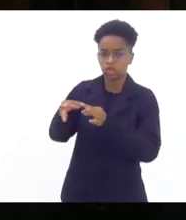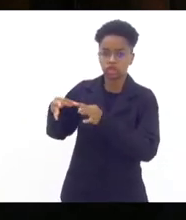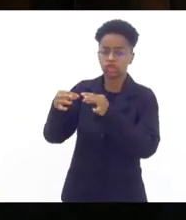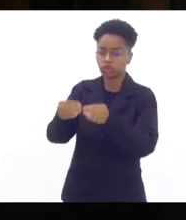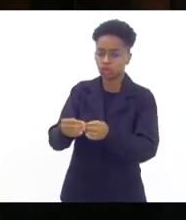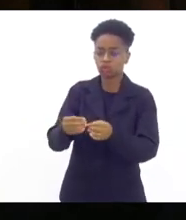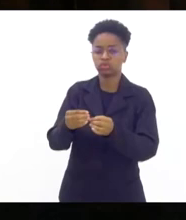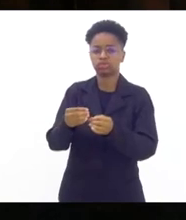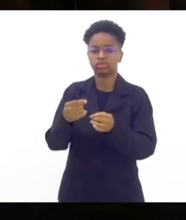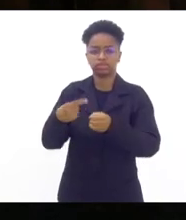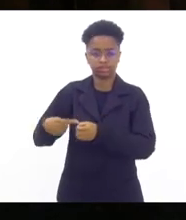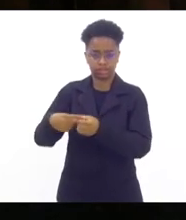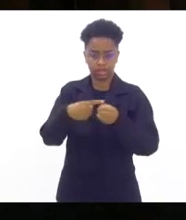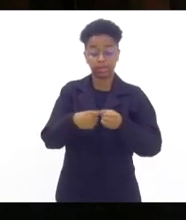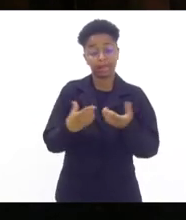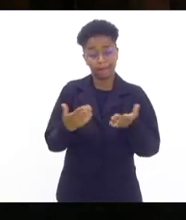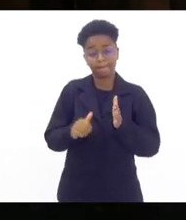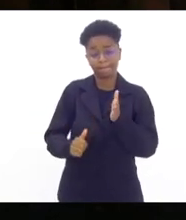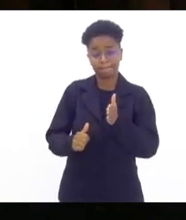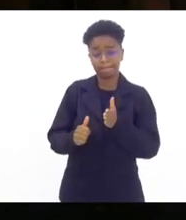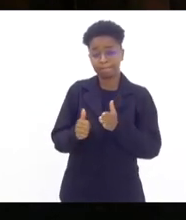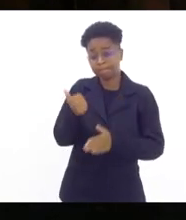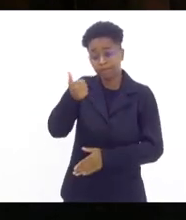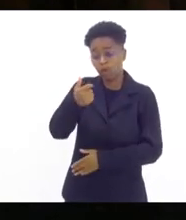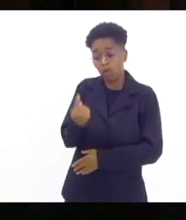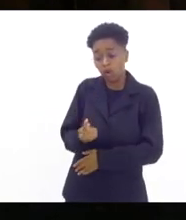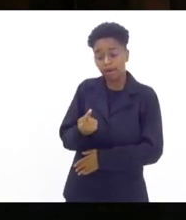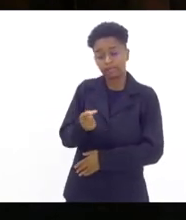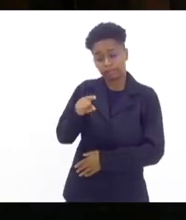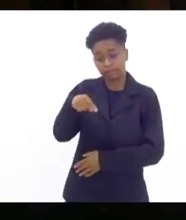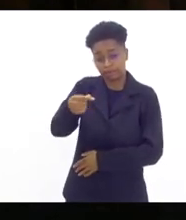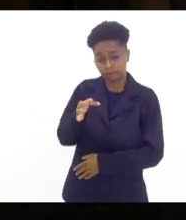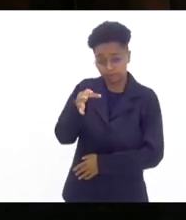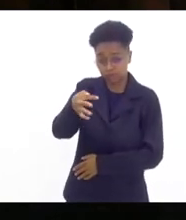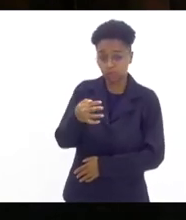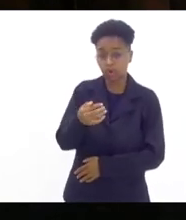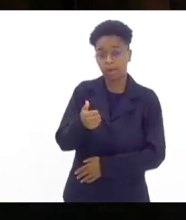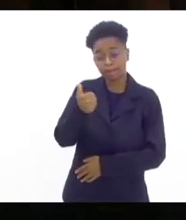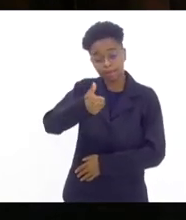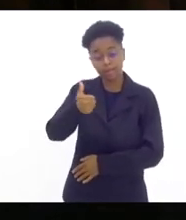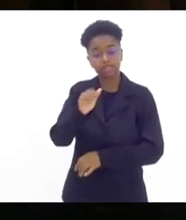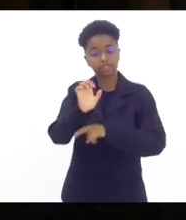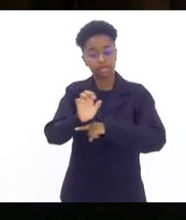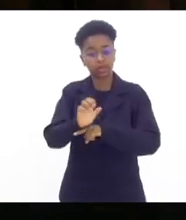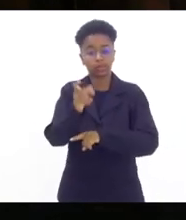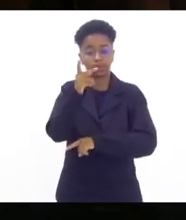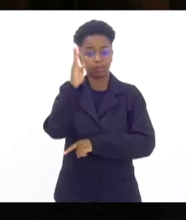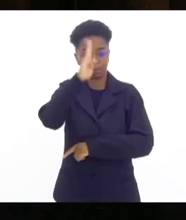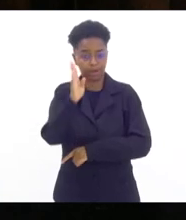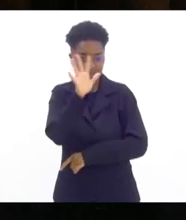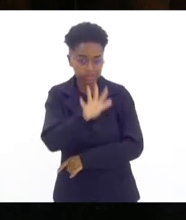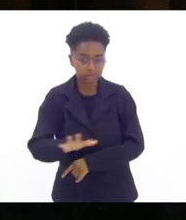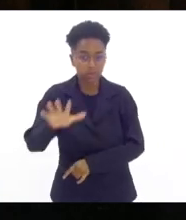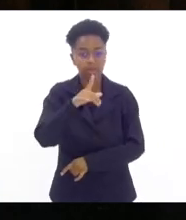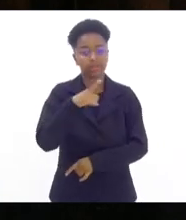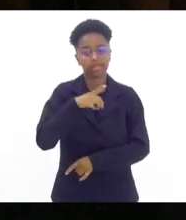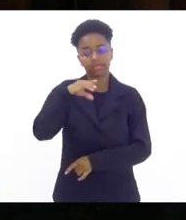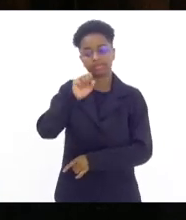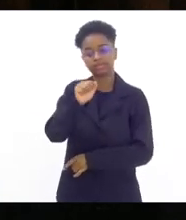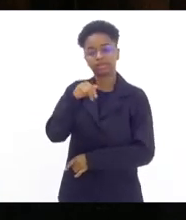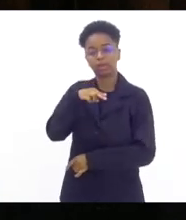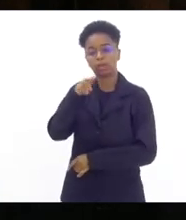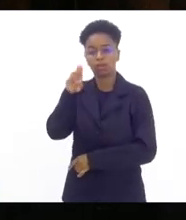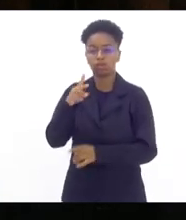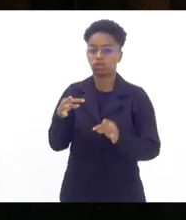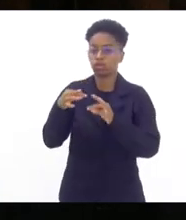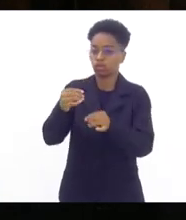estado do país a ter o SAMU implantado em todos os municípios do nosso estado a Secretaria do Estado de Saúde também